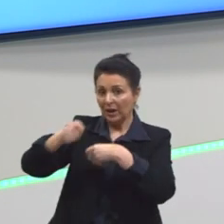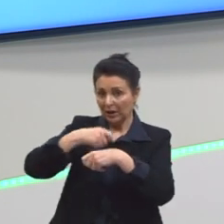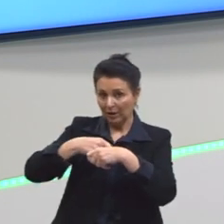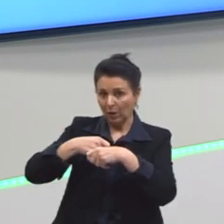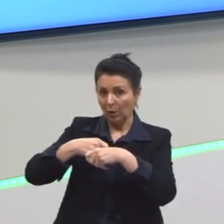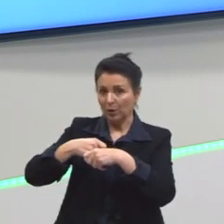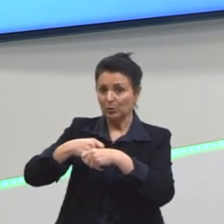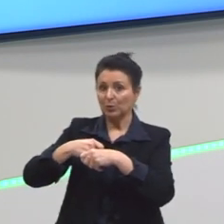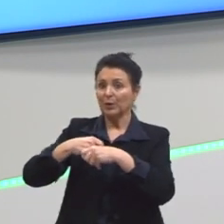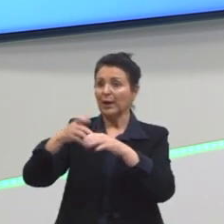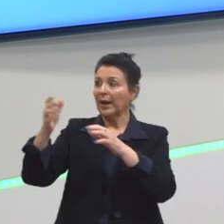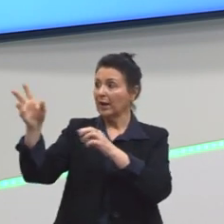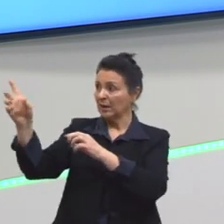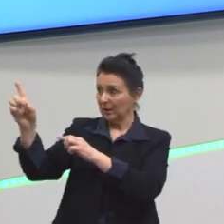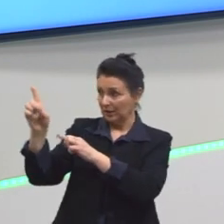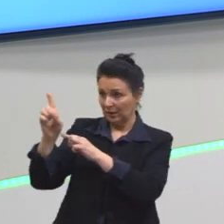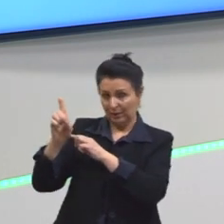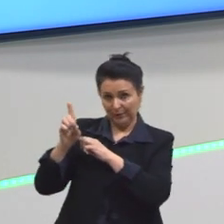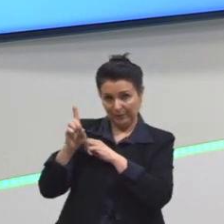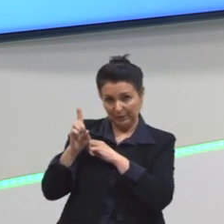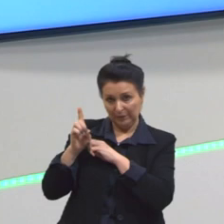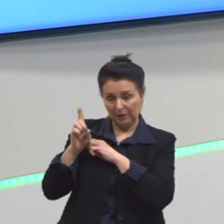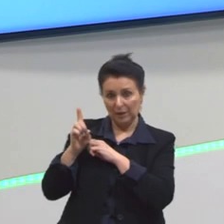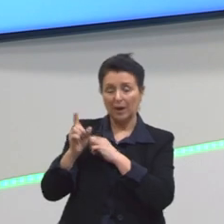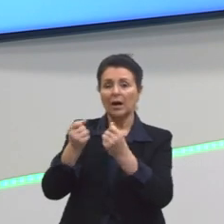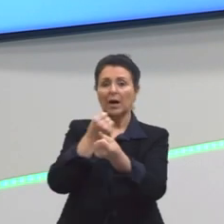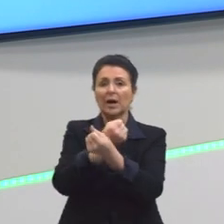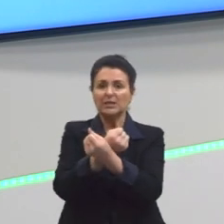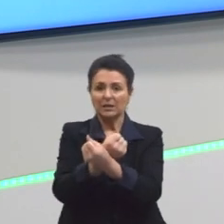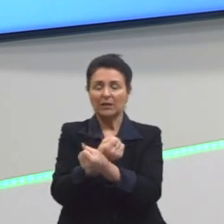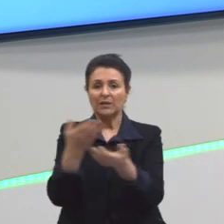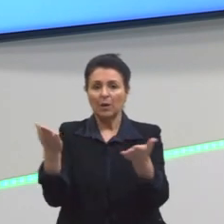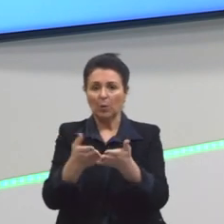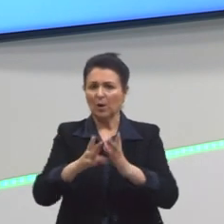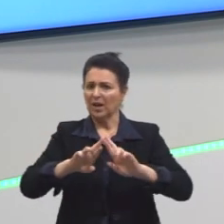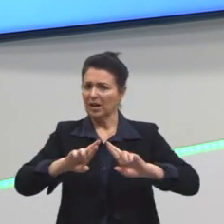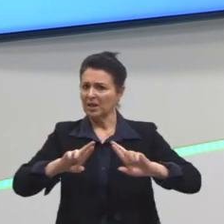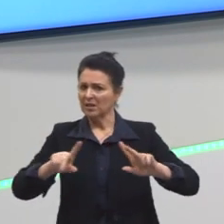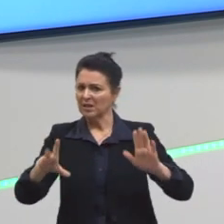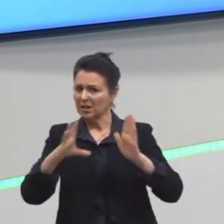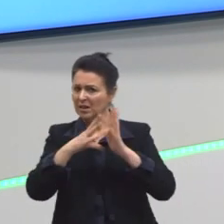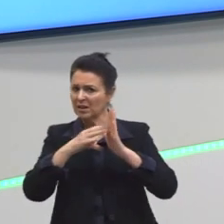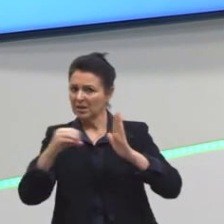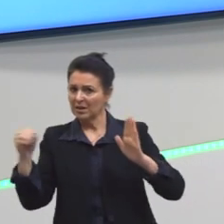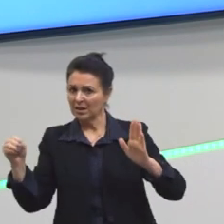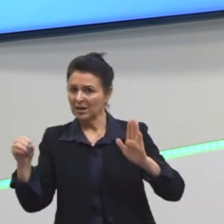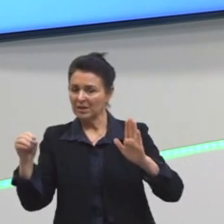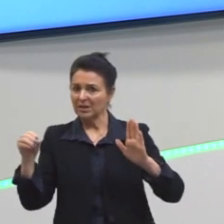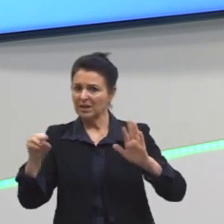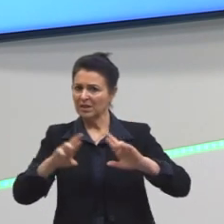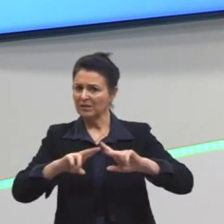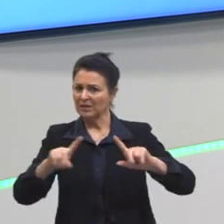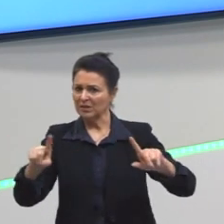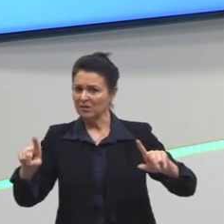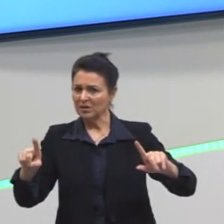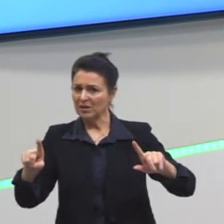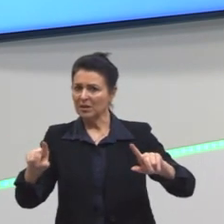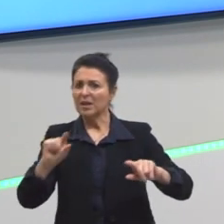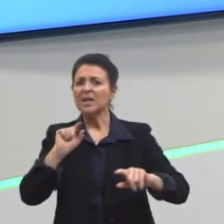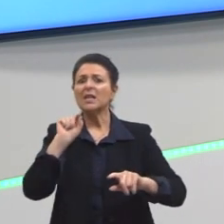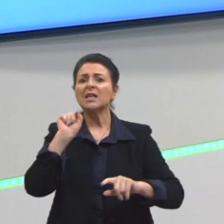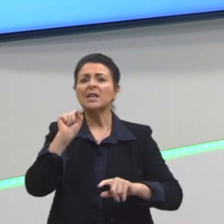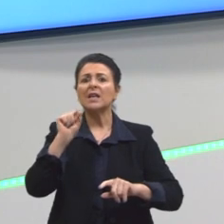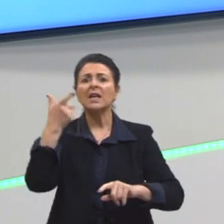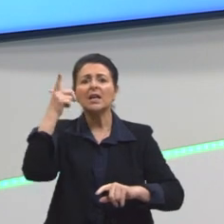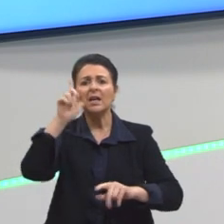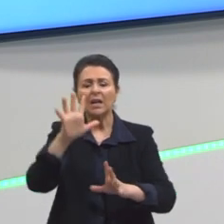capitalismo, como eu falei ali antes. Essa escravidão moderna difere dessas práticas antigas. E quem é que lucrou com